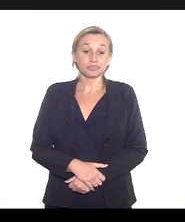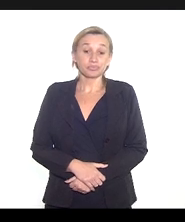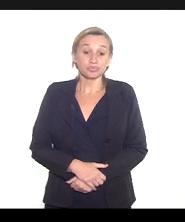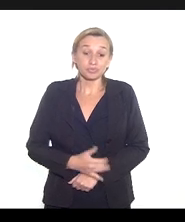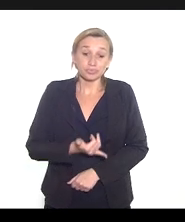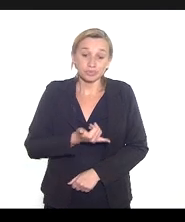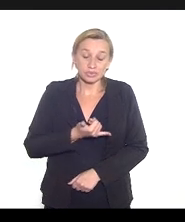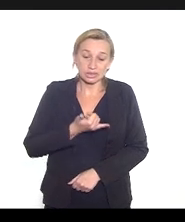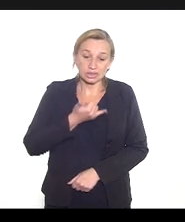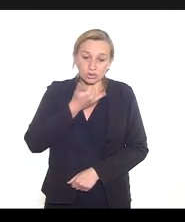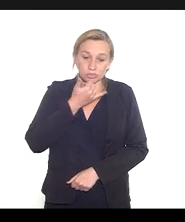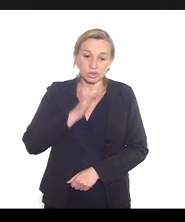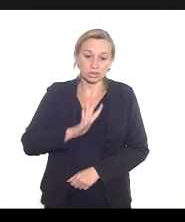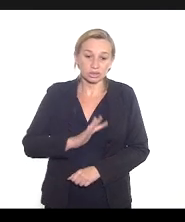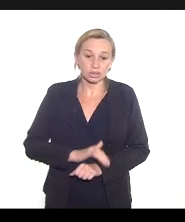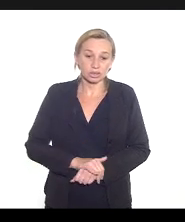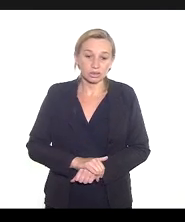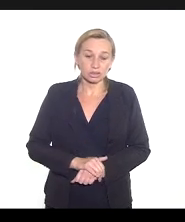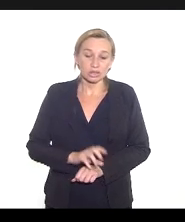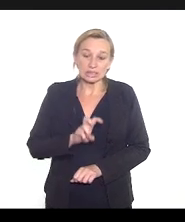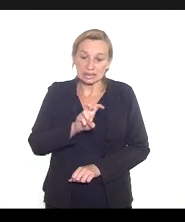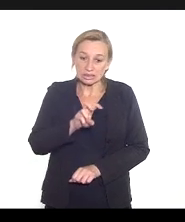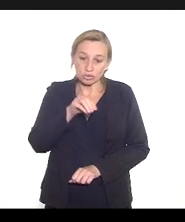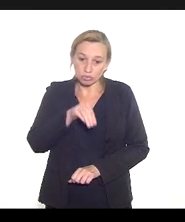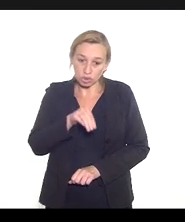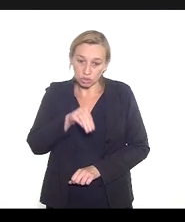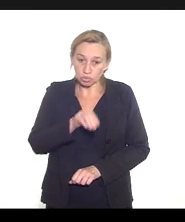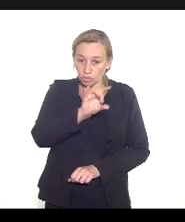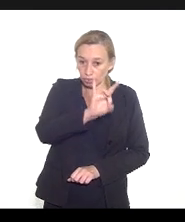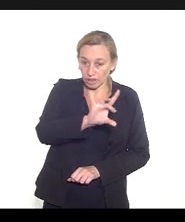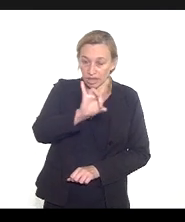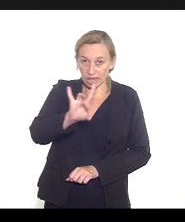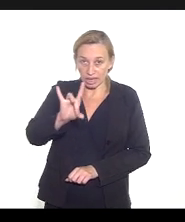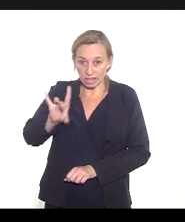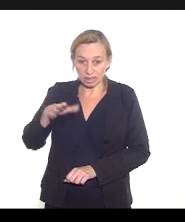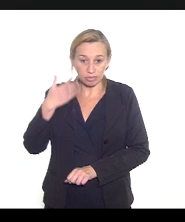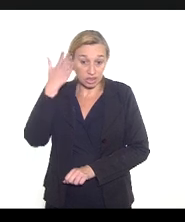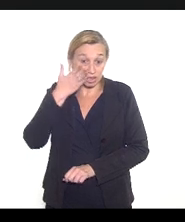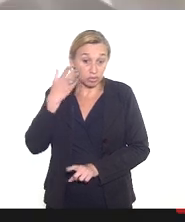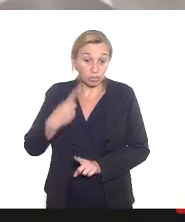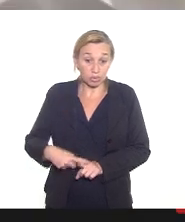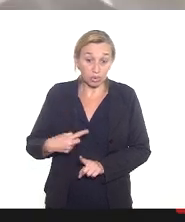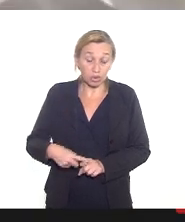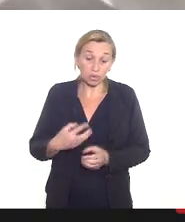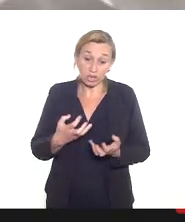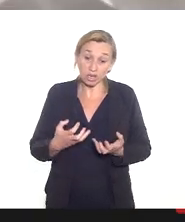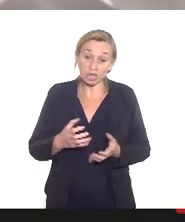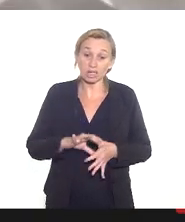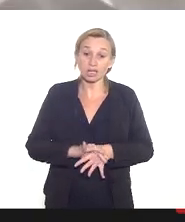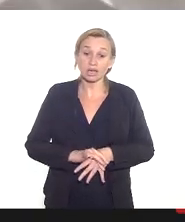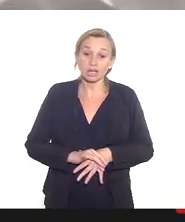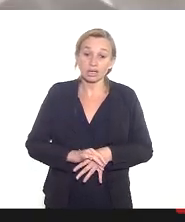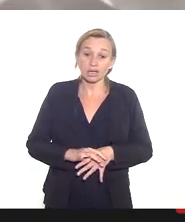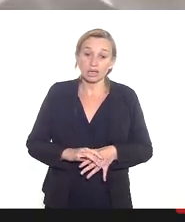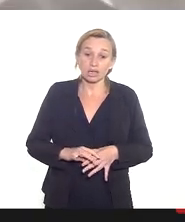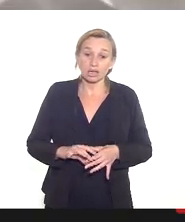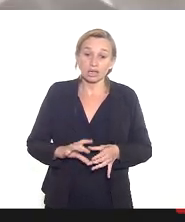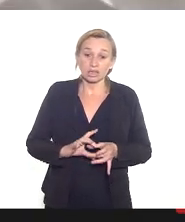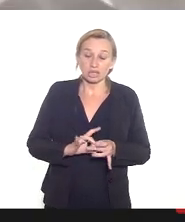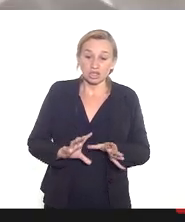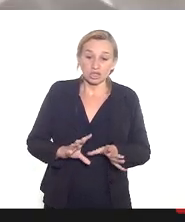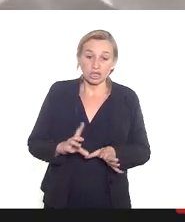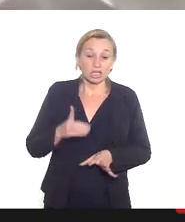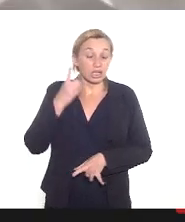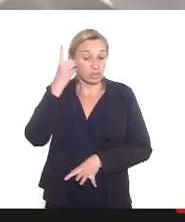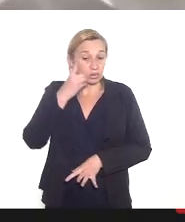vou conceder cinco minutos para cada palestrante porque eu queria permitir que a doutora Morena